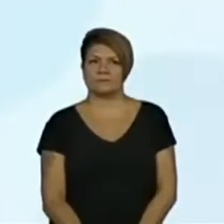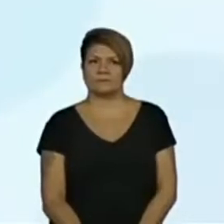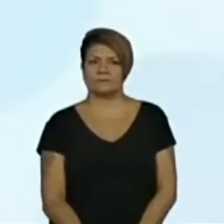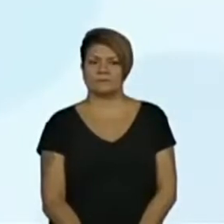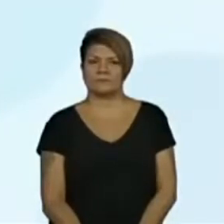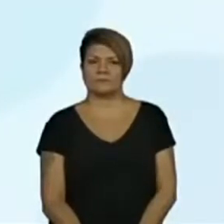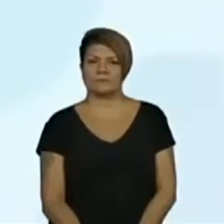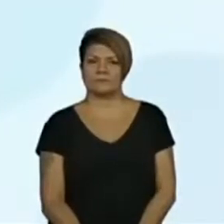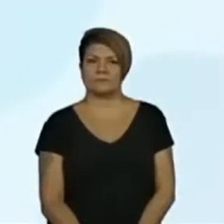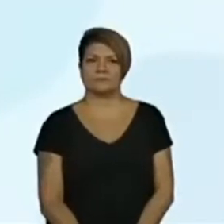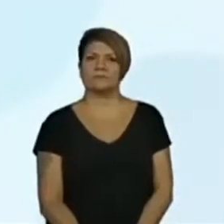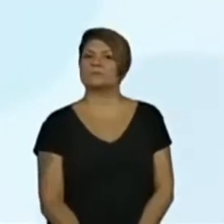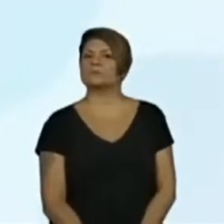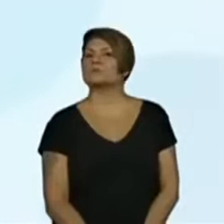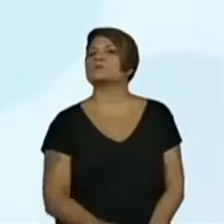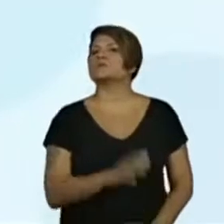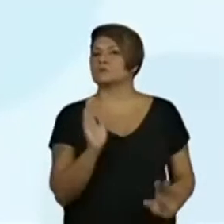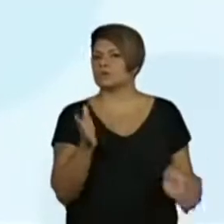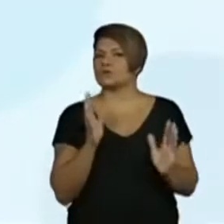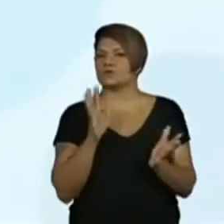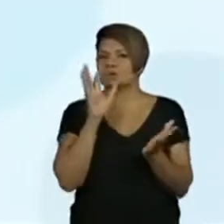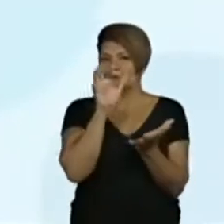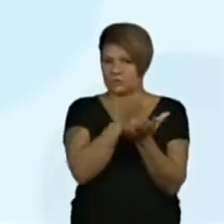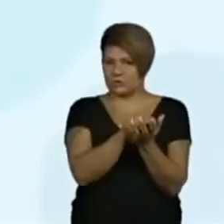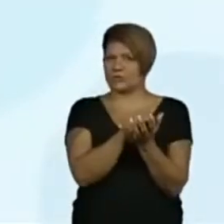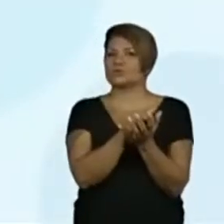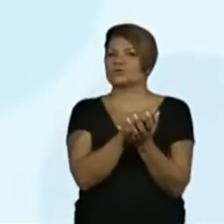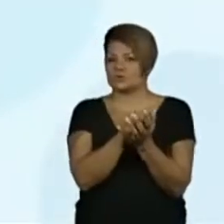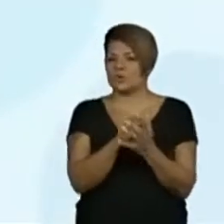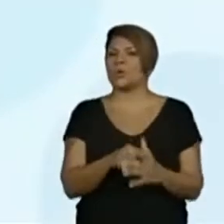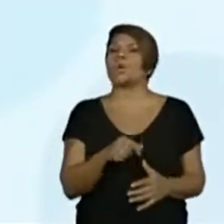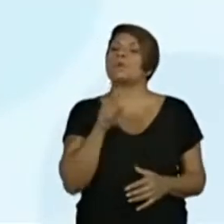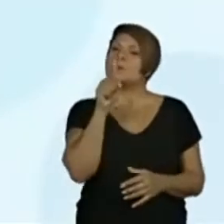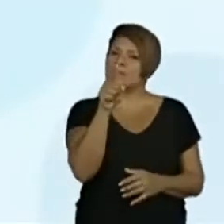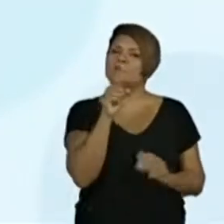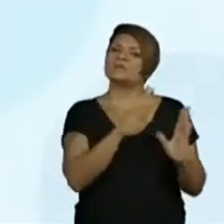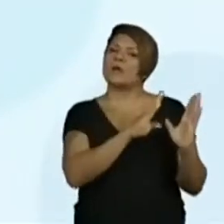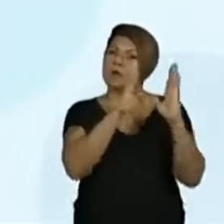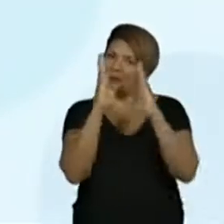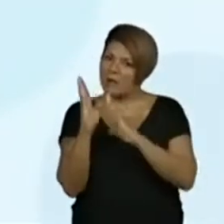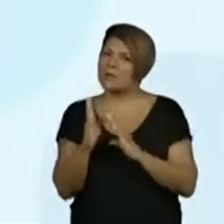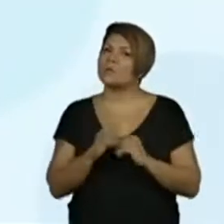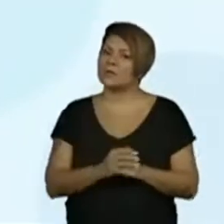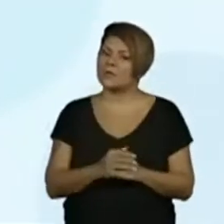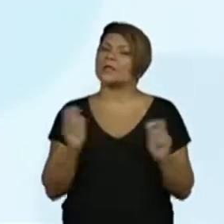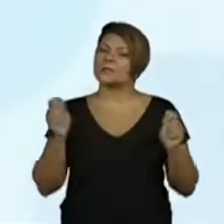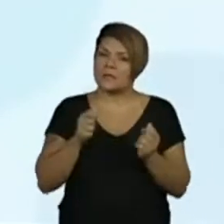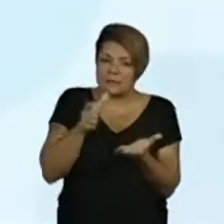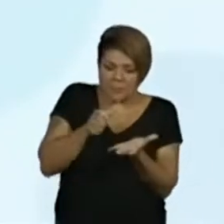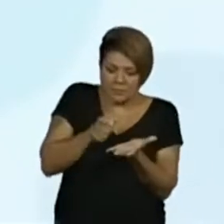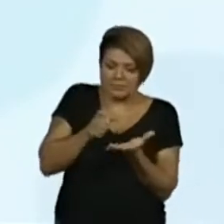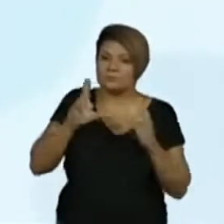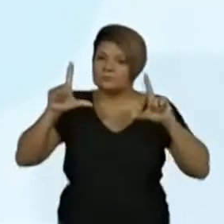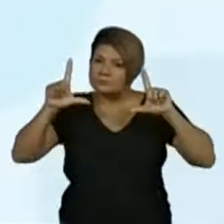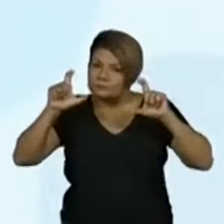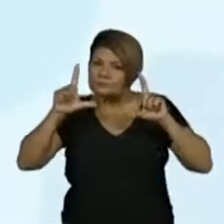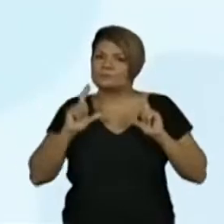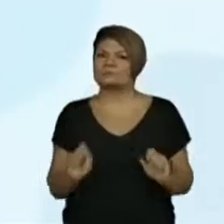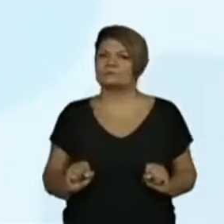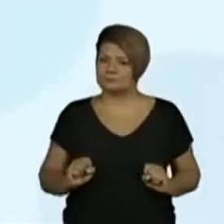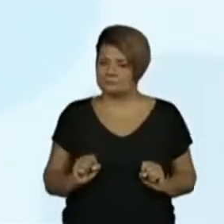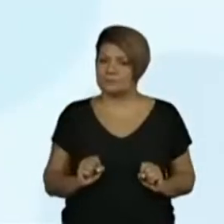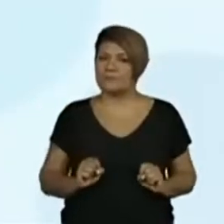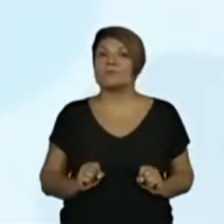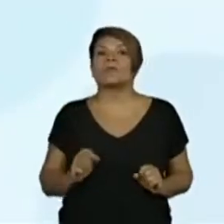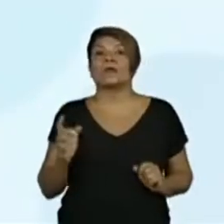Muito bem. A gente fez o registro aqui só porque todo mundo acompanhasse. Dá para tirar um print, né? Olha, eles estão